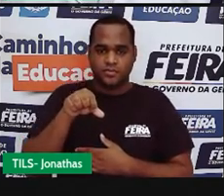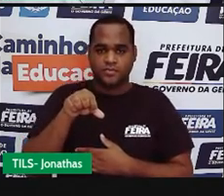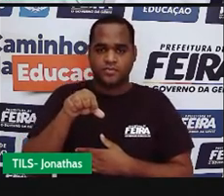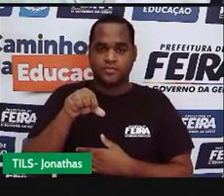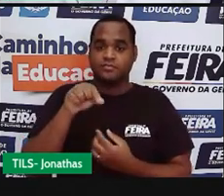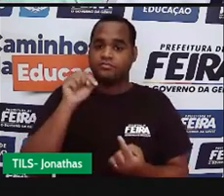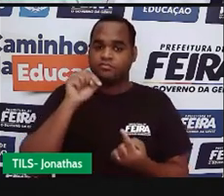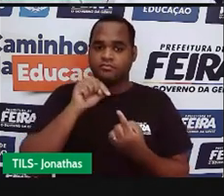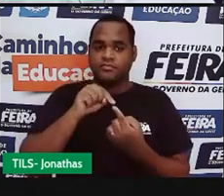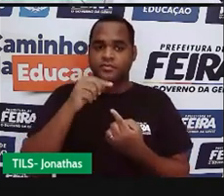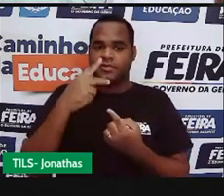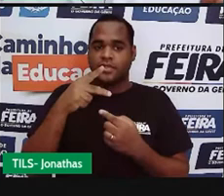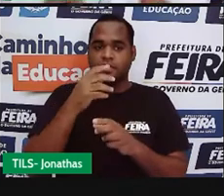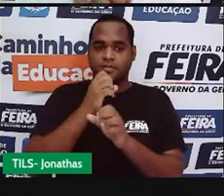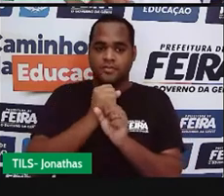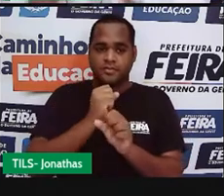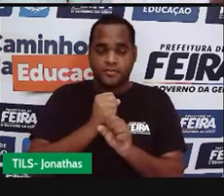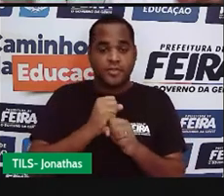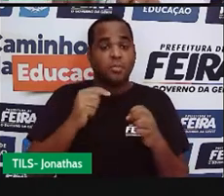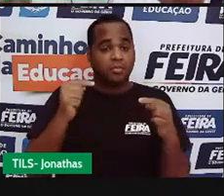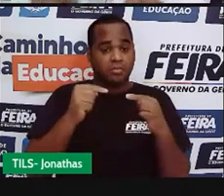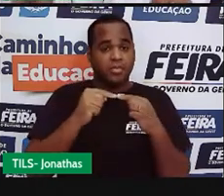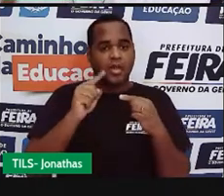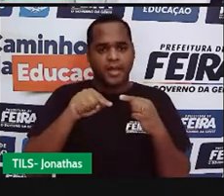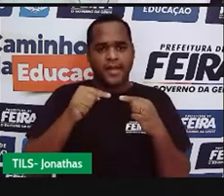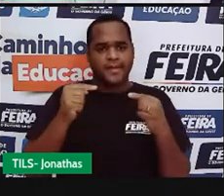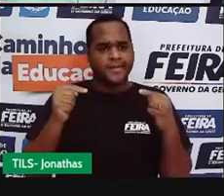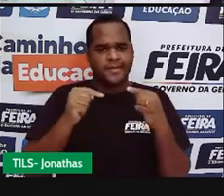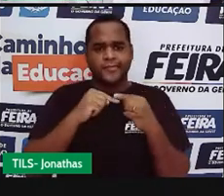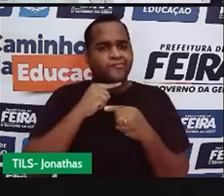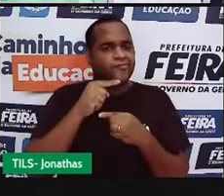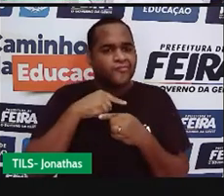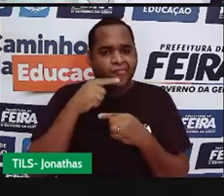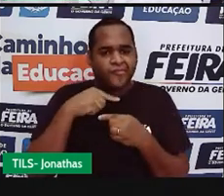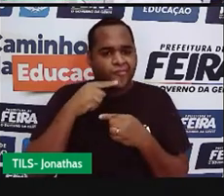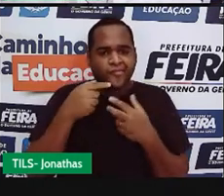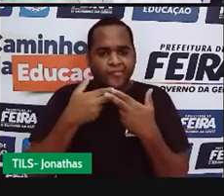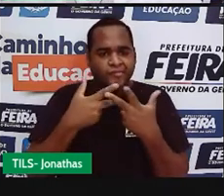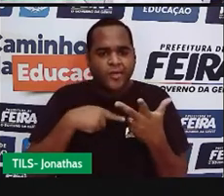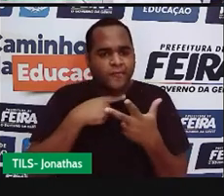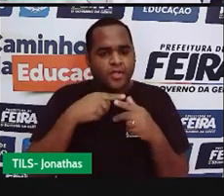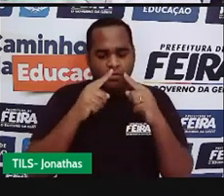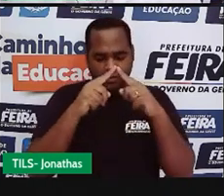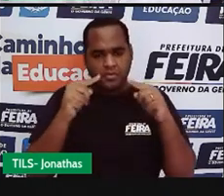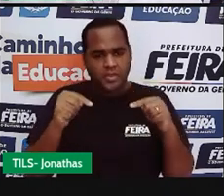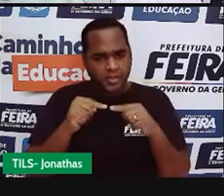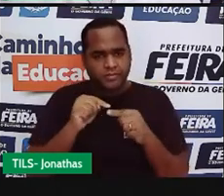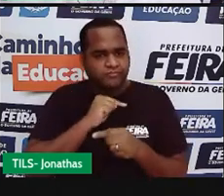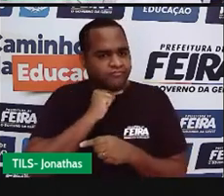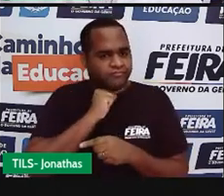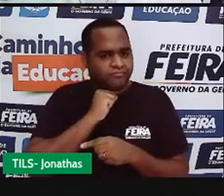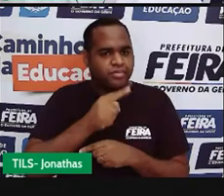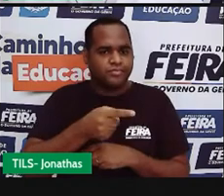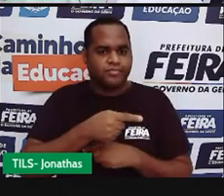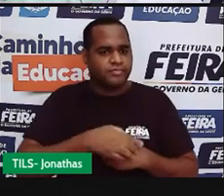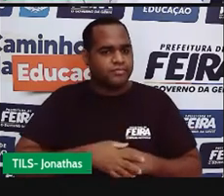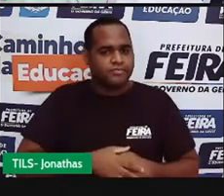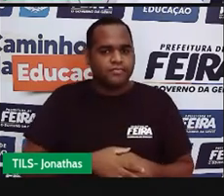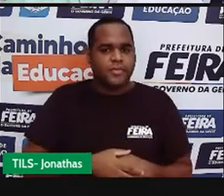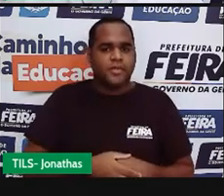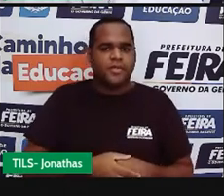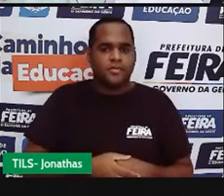são medidas que não constroem um triângulo. Não constroem, tá?